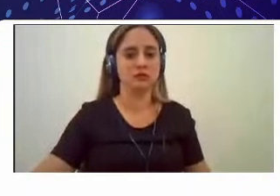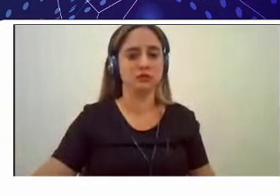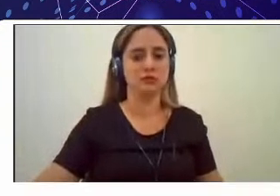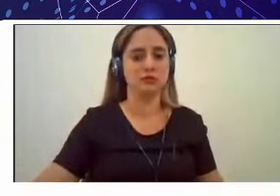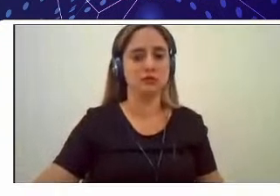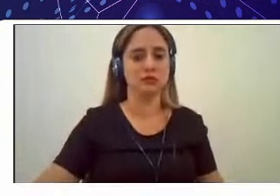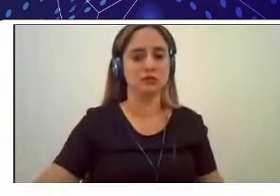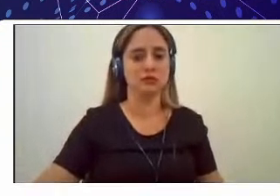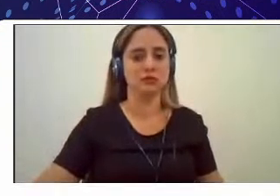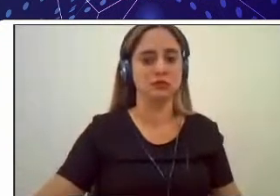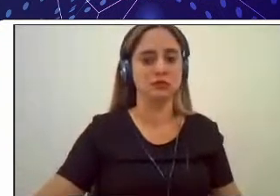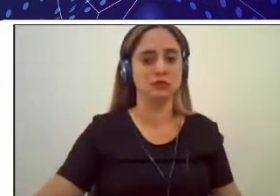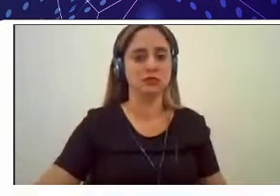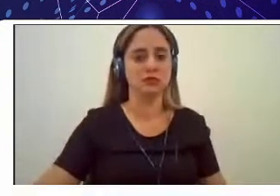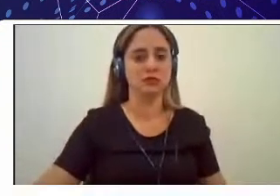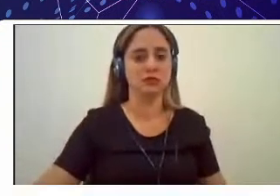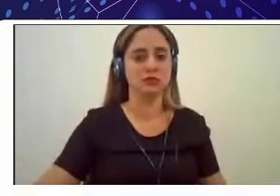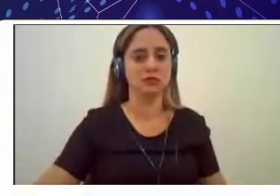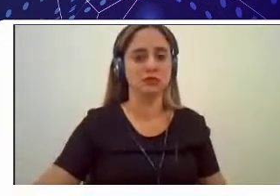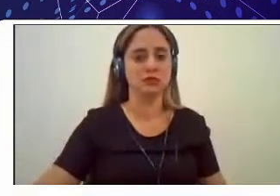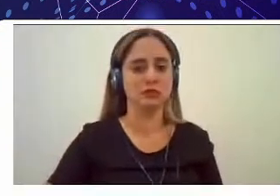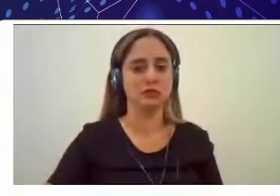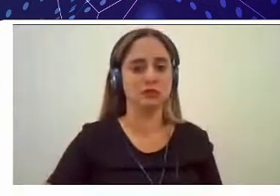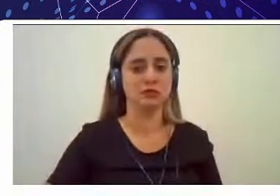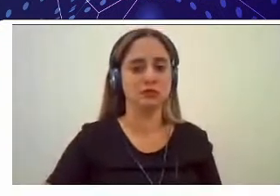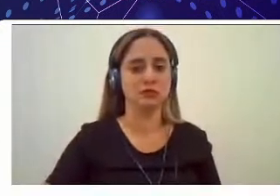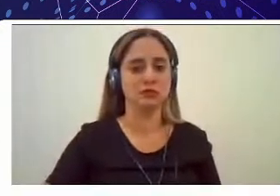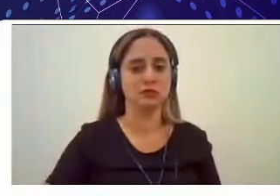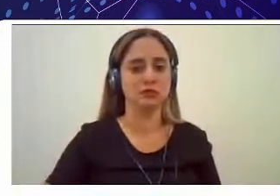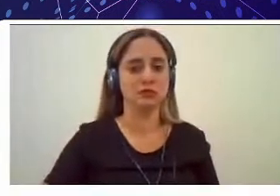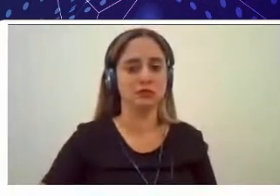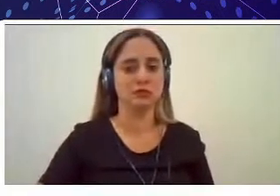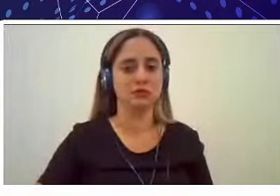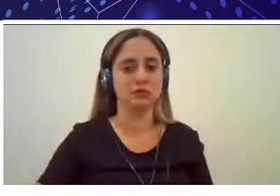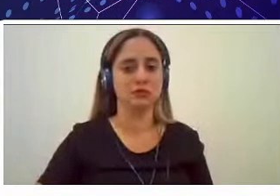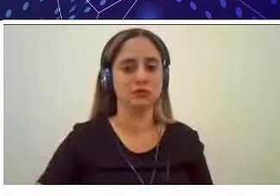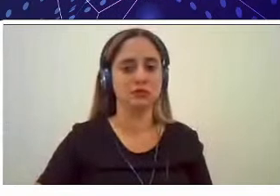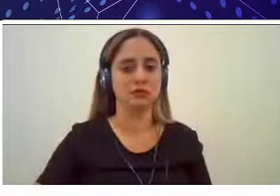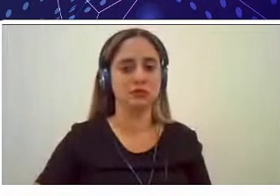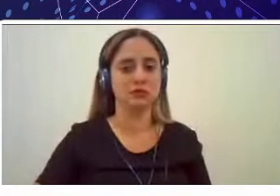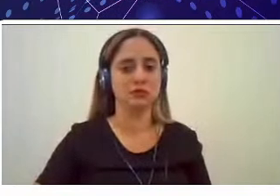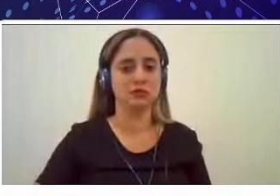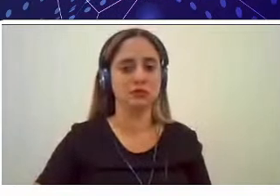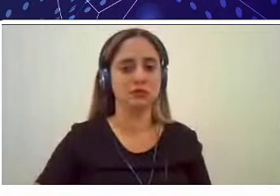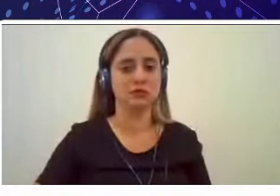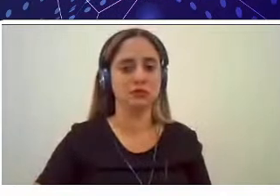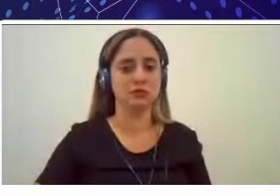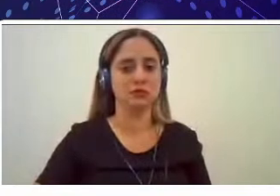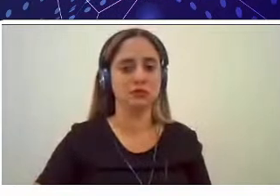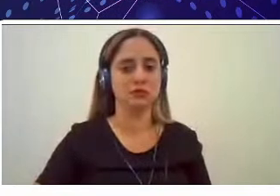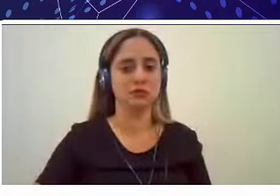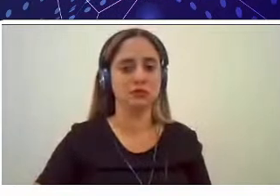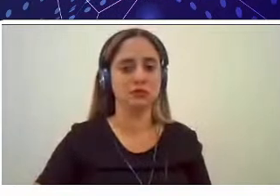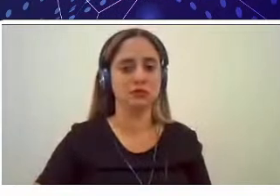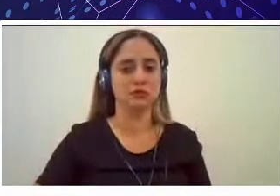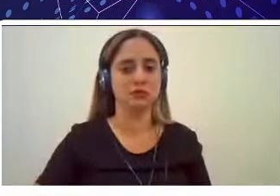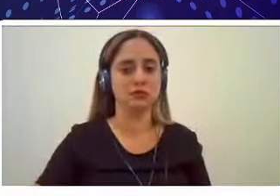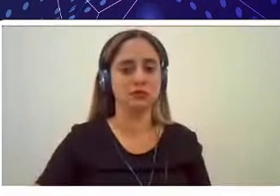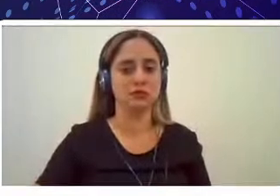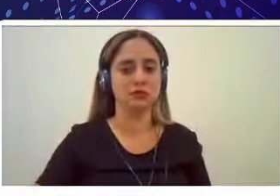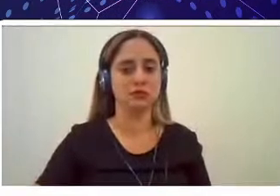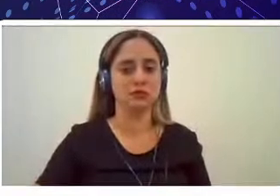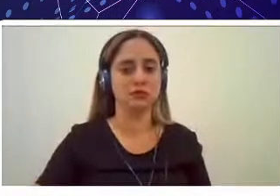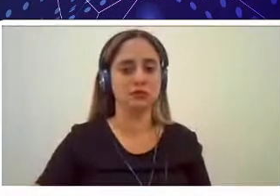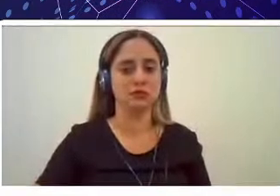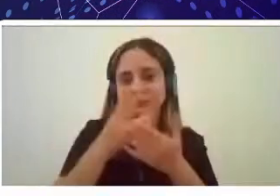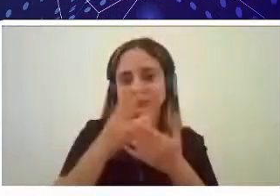Então, vamos lá sobre esse questionamento do professor Clodoaldo. como eu mencionei, a engenharia de